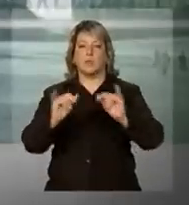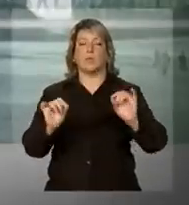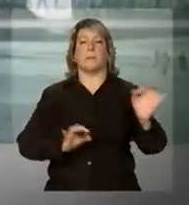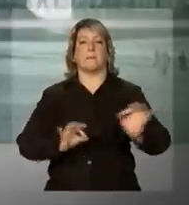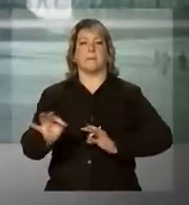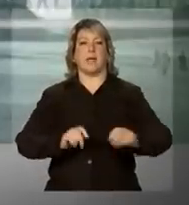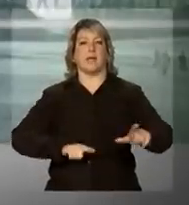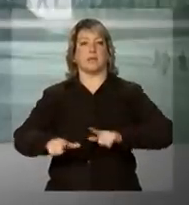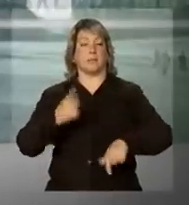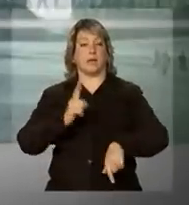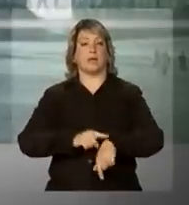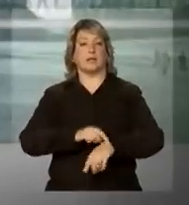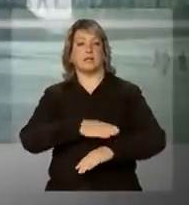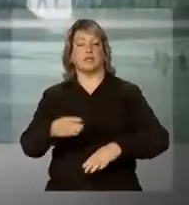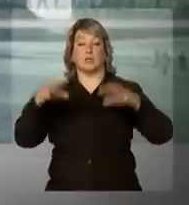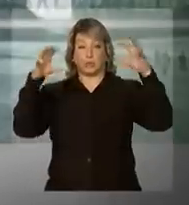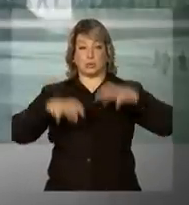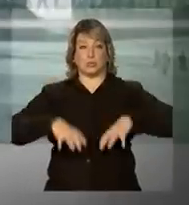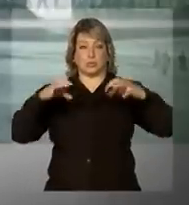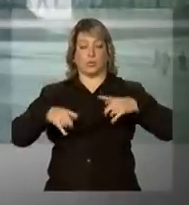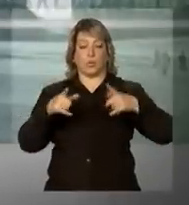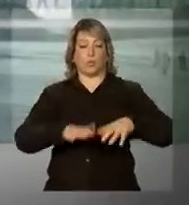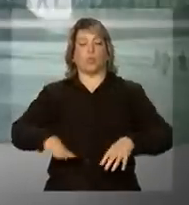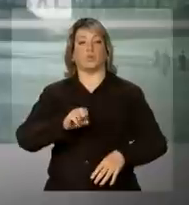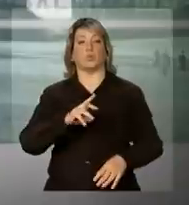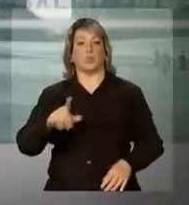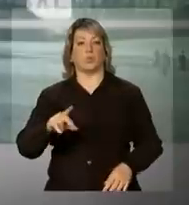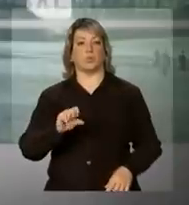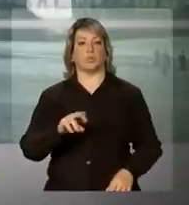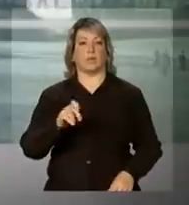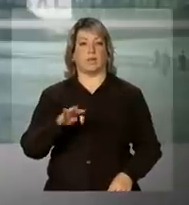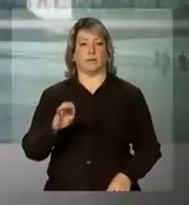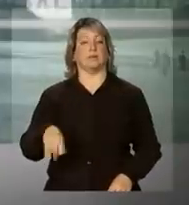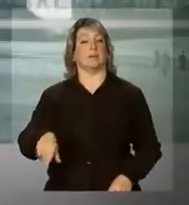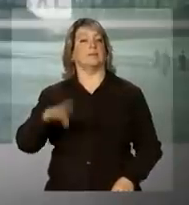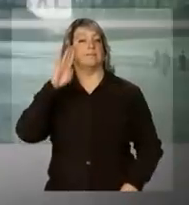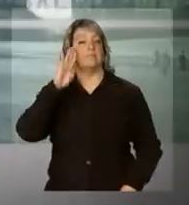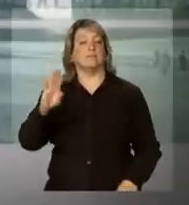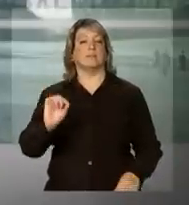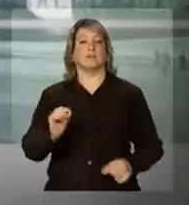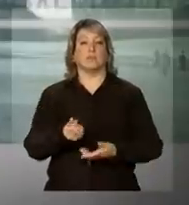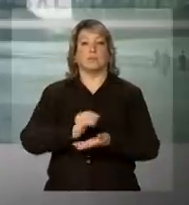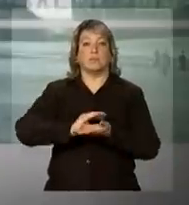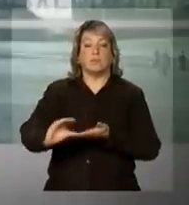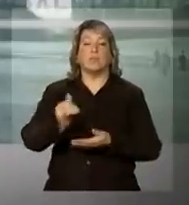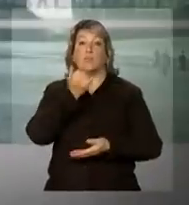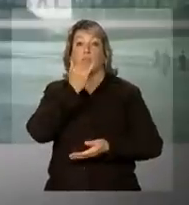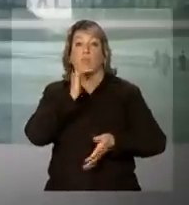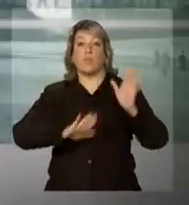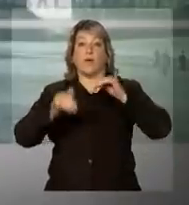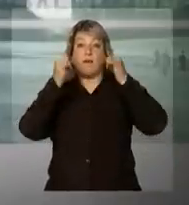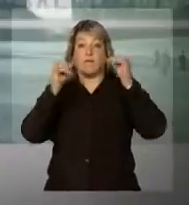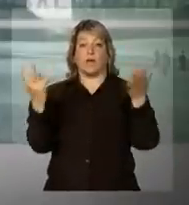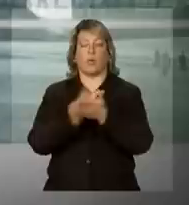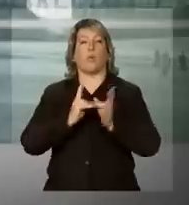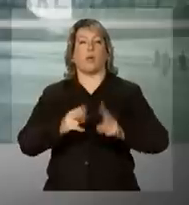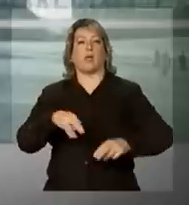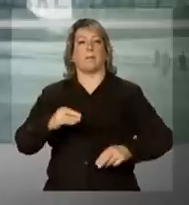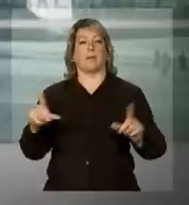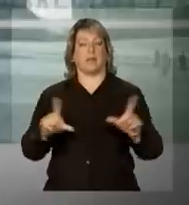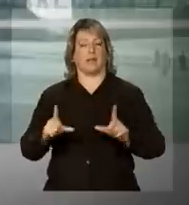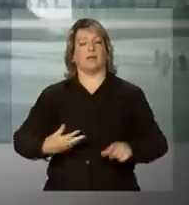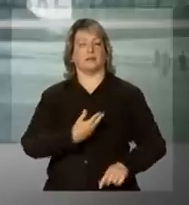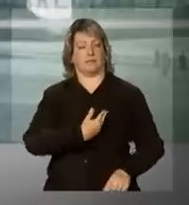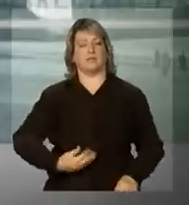do plano de ação para o período das chuvas para as regiões sul e sudeste. A prioridade é investir na prevenção. Continue com a gente